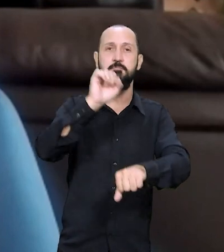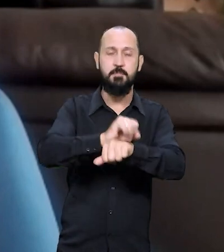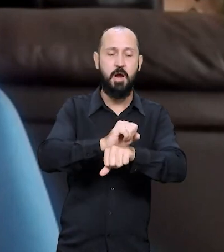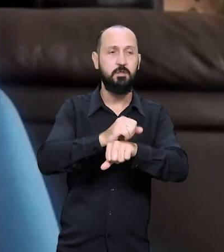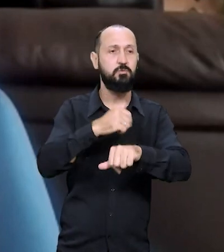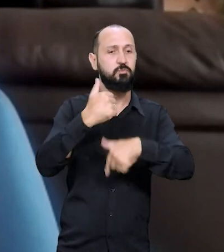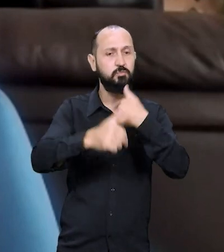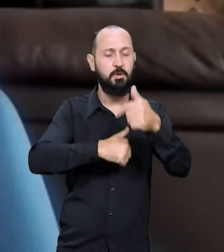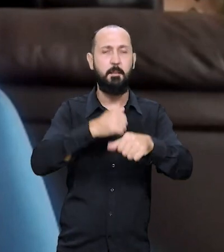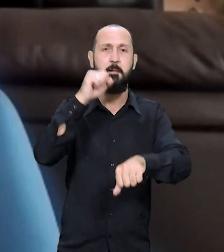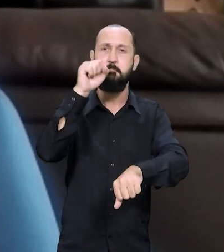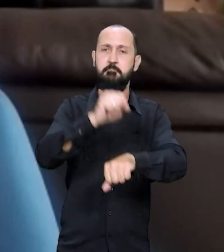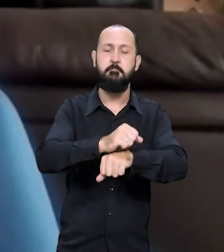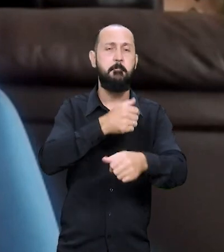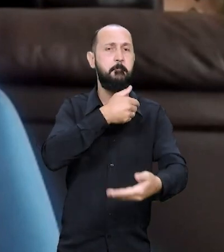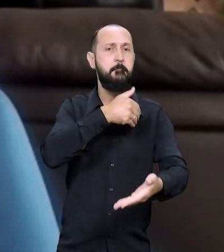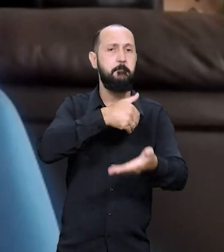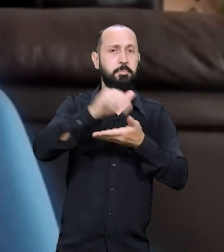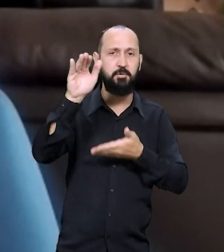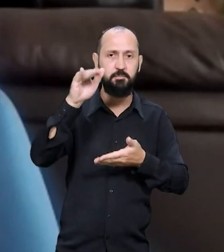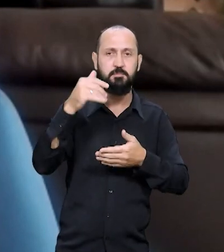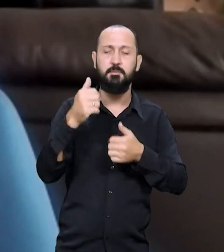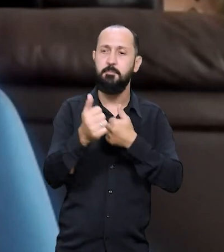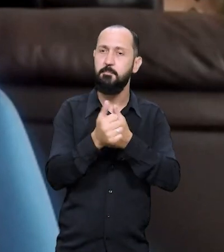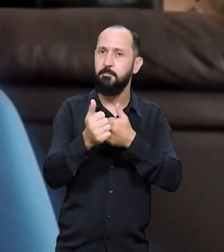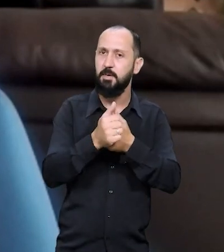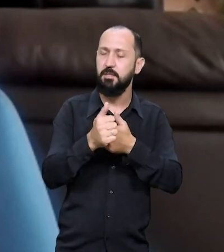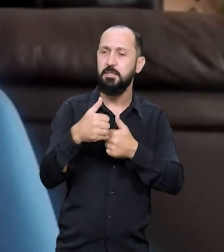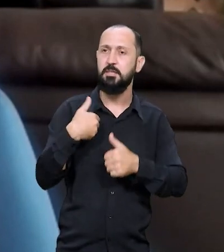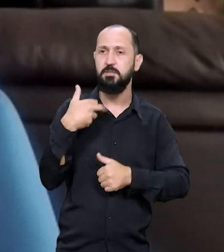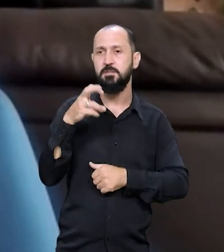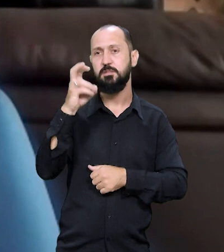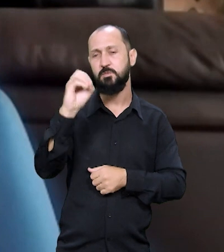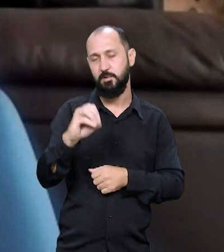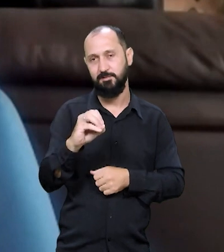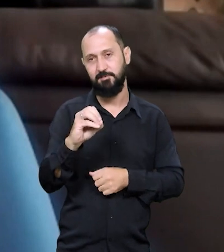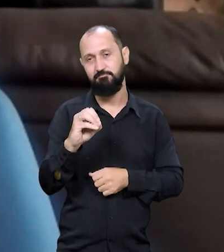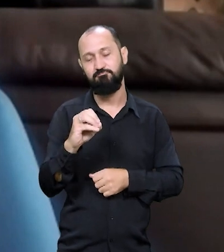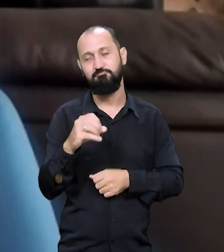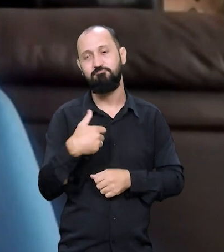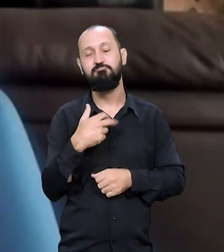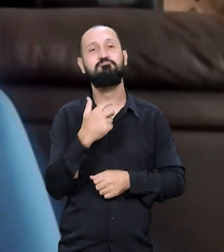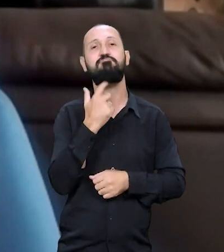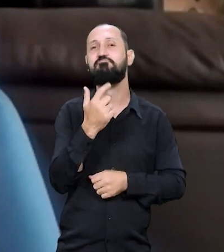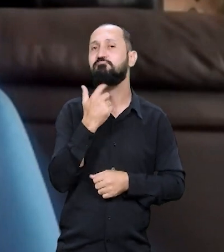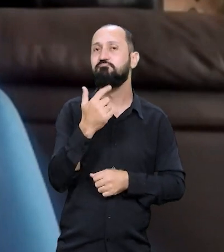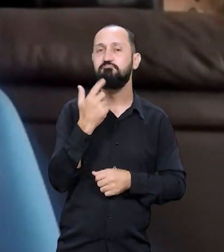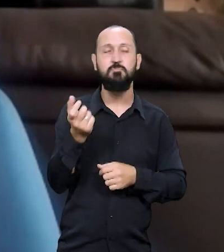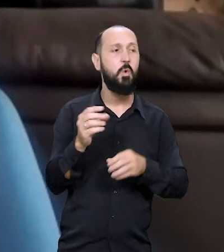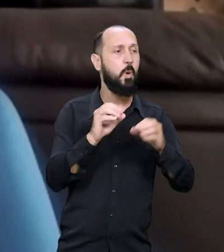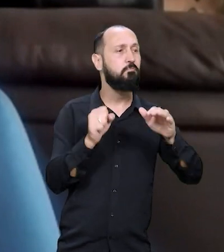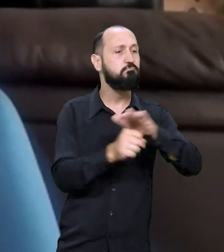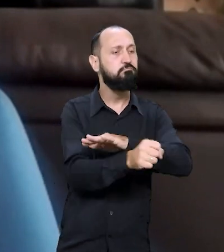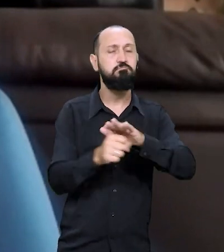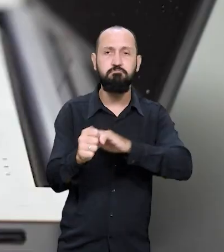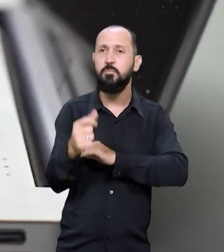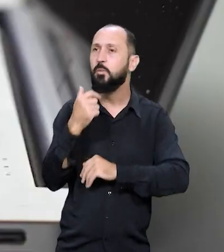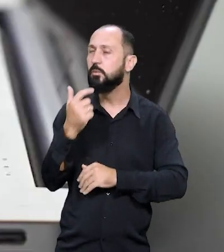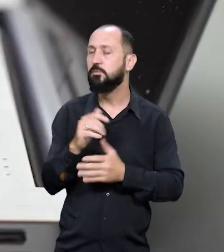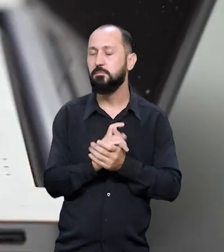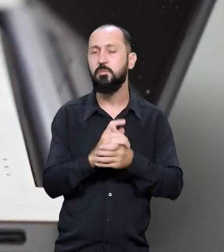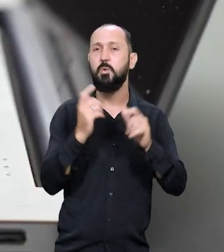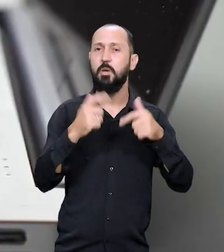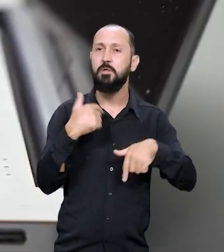perde o seu emprego, por qualquer motivo, quando você está próximo aos 50 anos, e aí você não consegue mais se realocar.